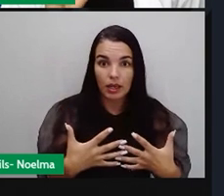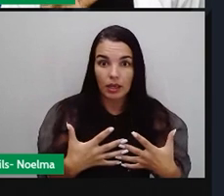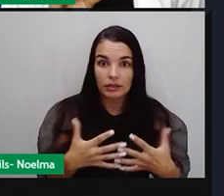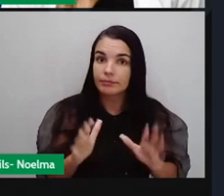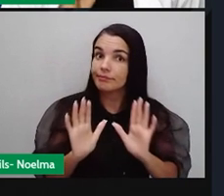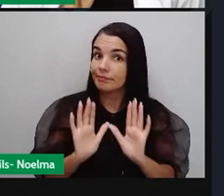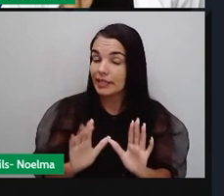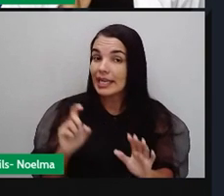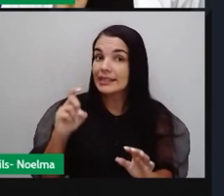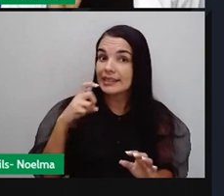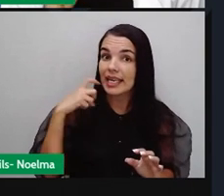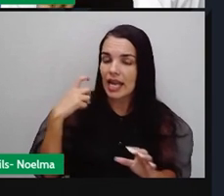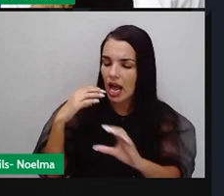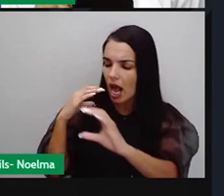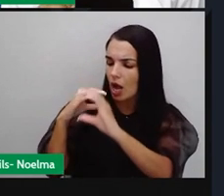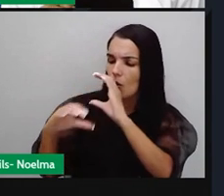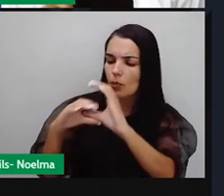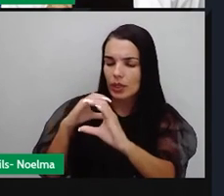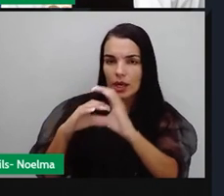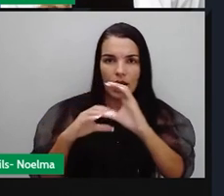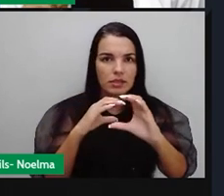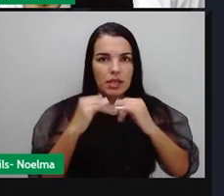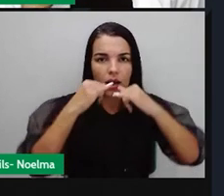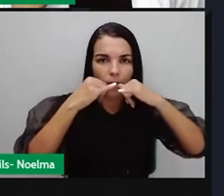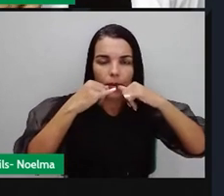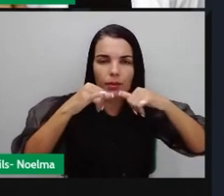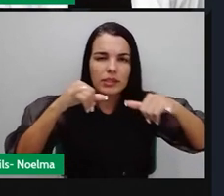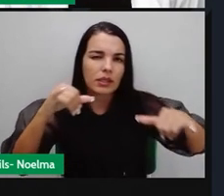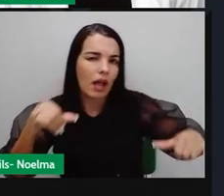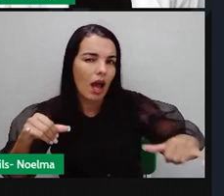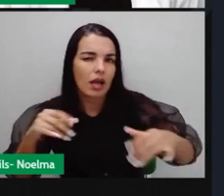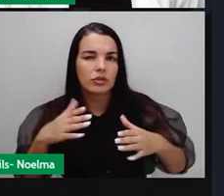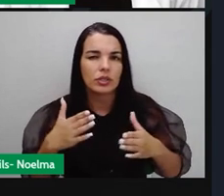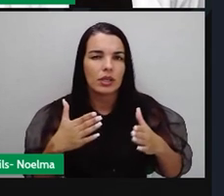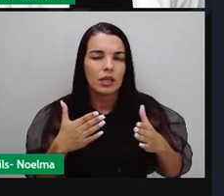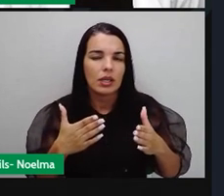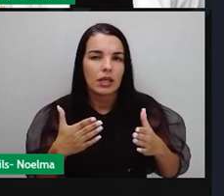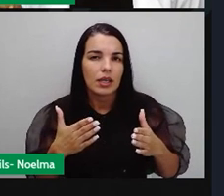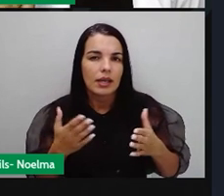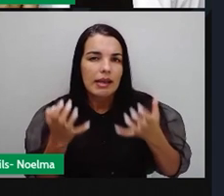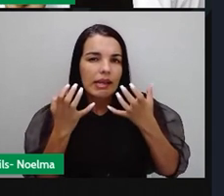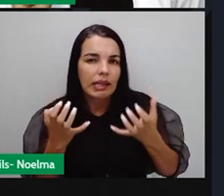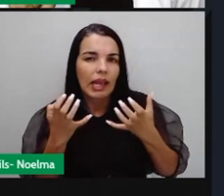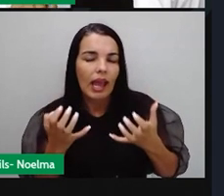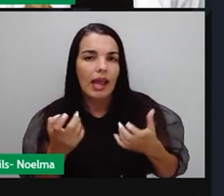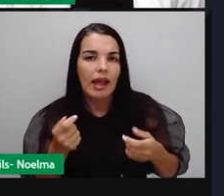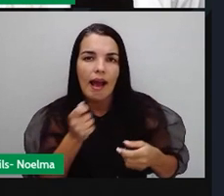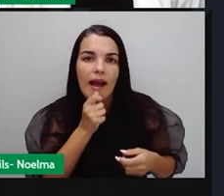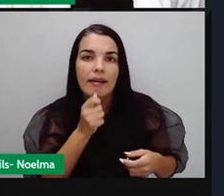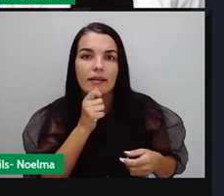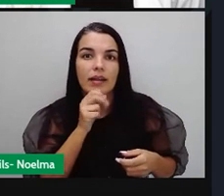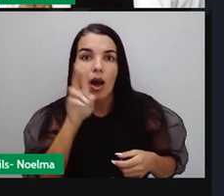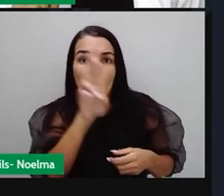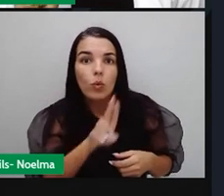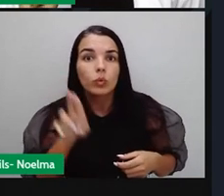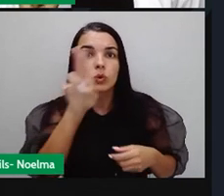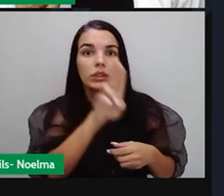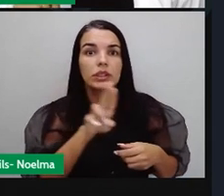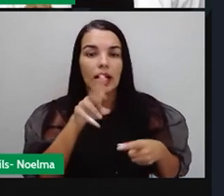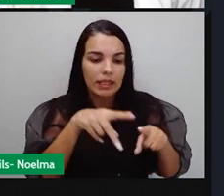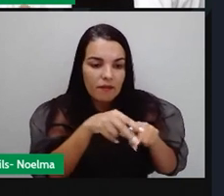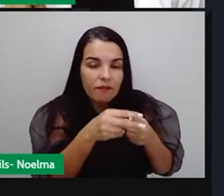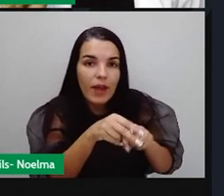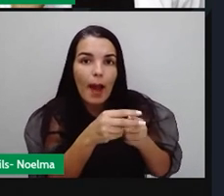que a comunicação, será que a publicidade, será que a propaganda ainda é usada como